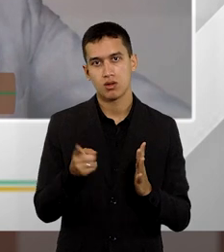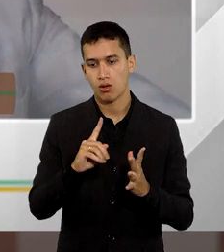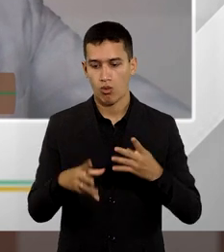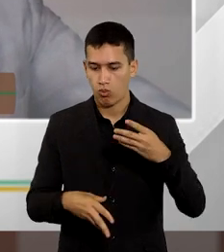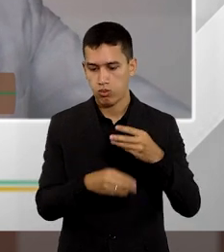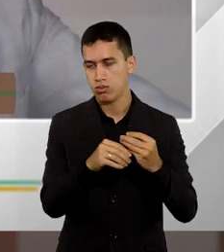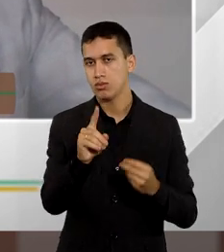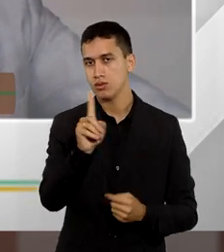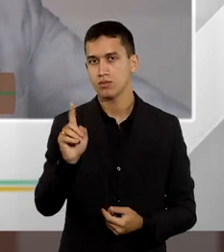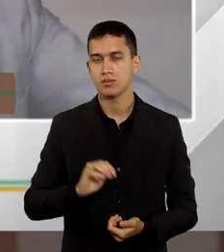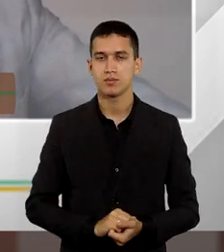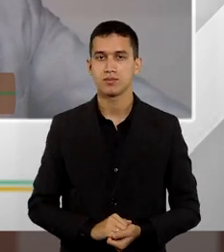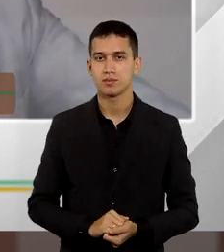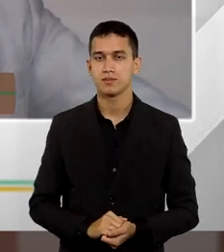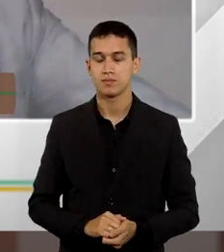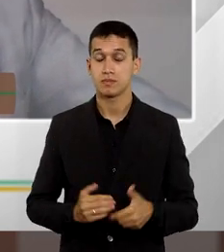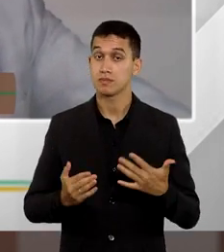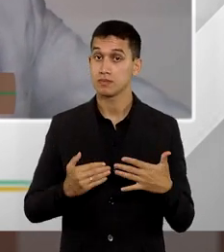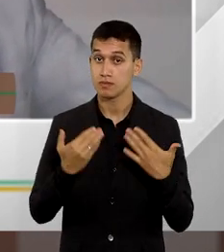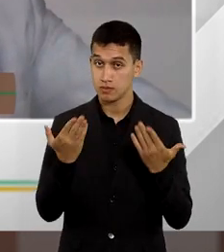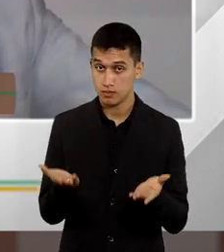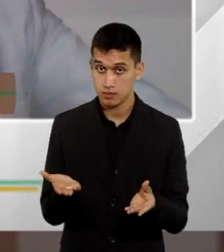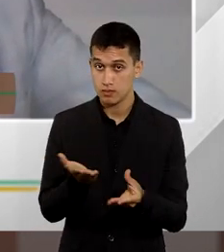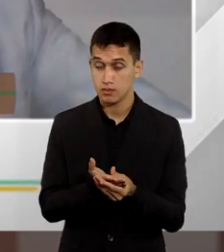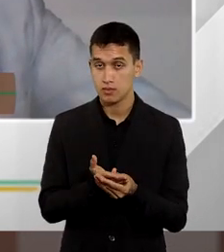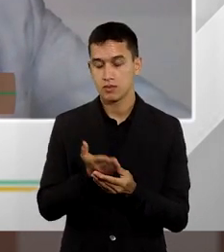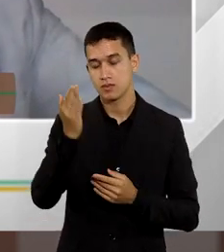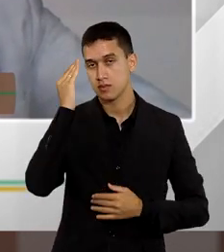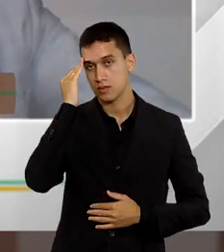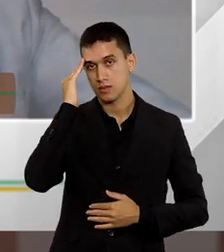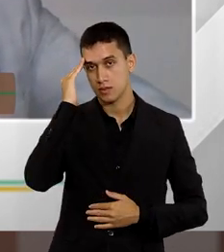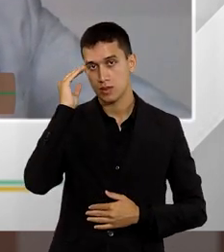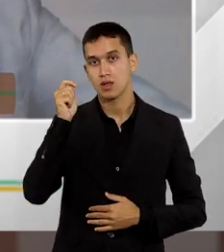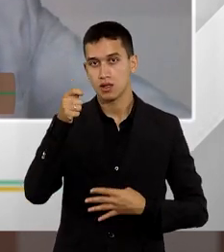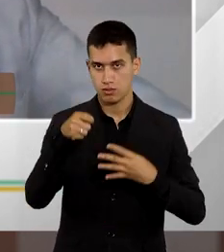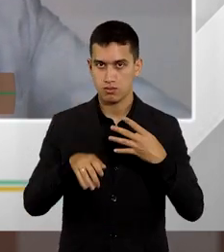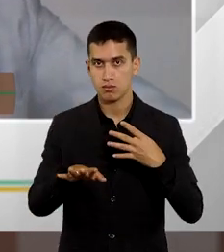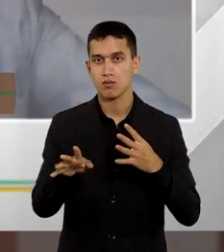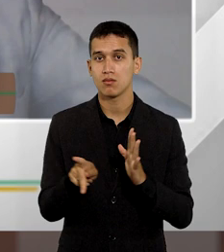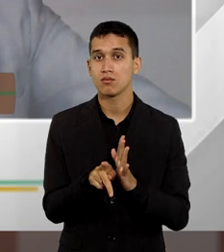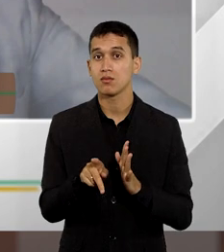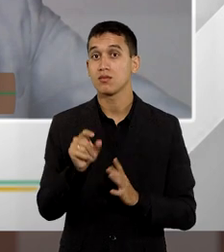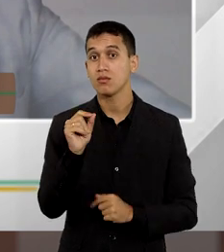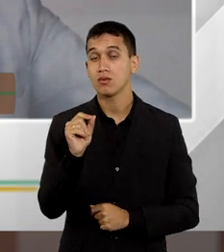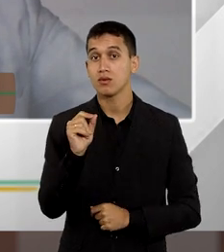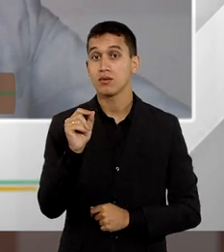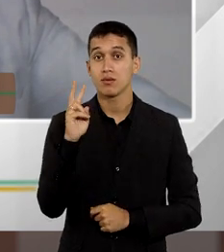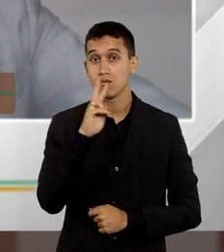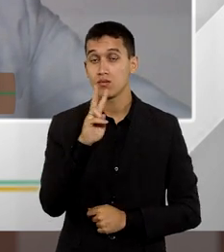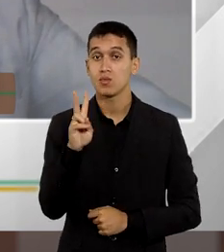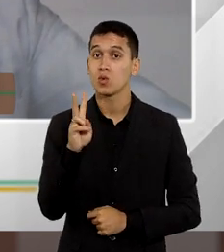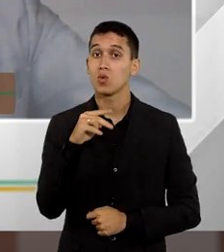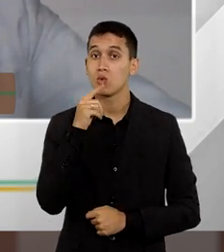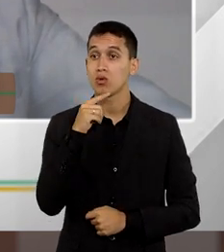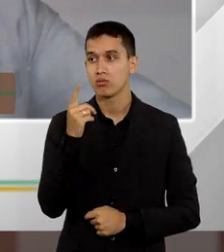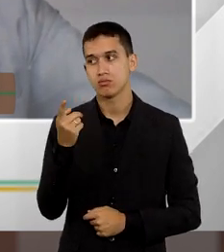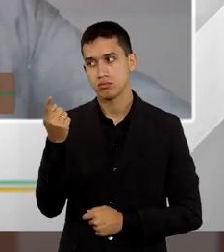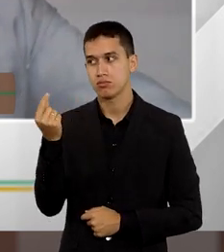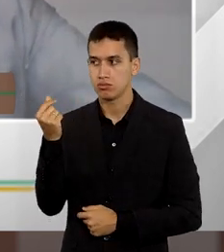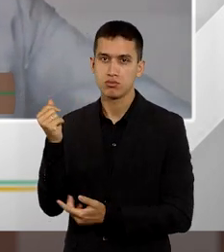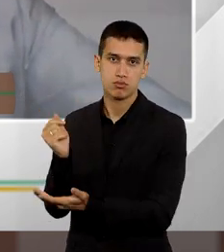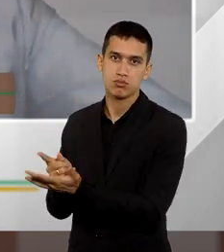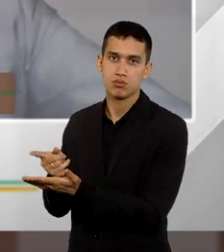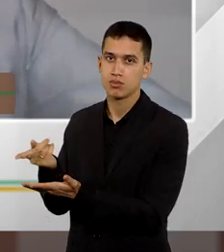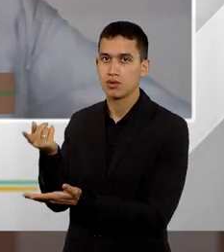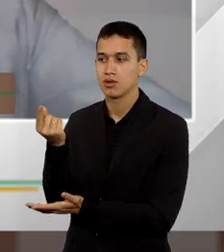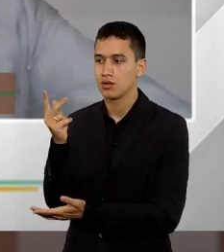E, neste caso, entende a jurisprudência que não há de se fixar com honorários de sucumbência, até